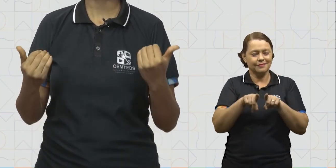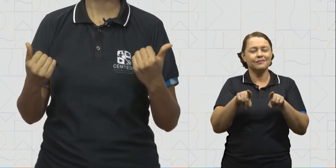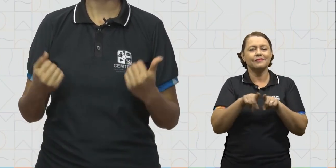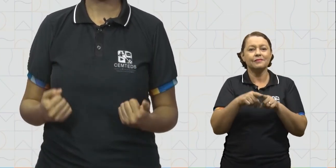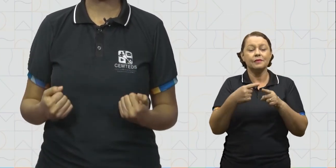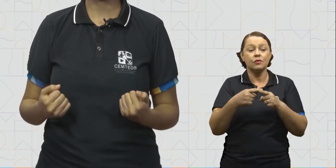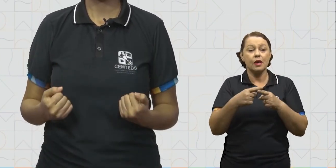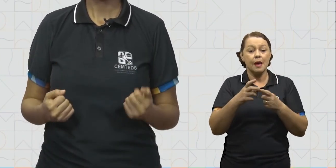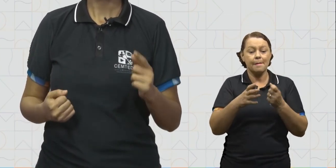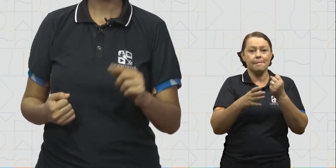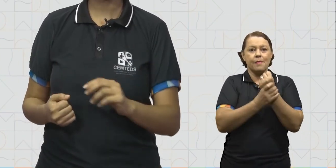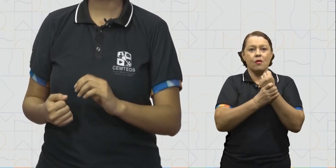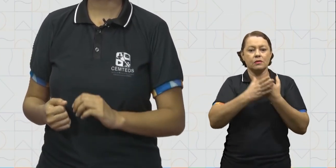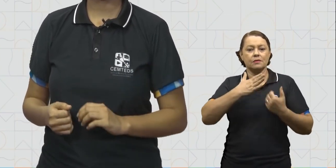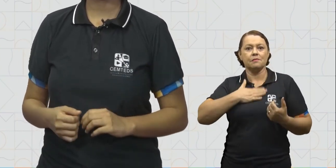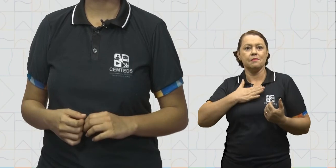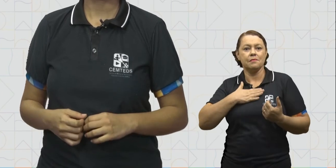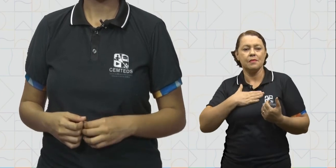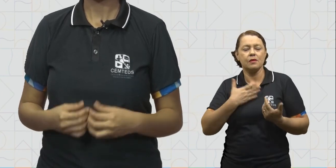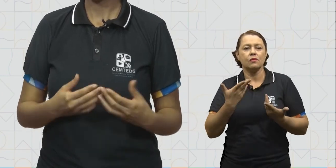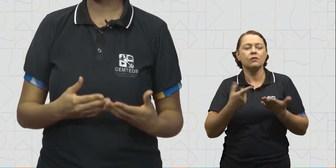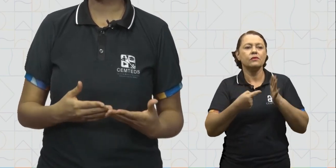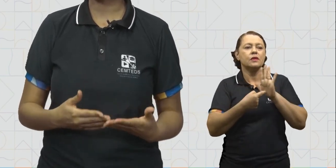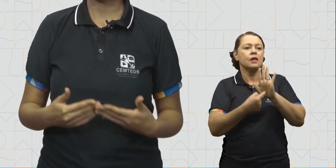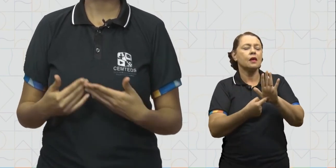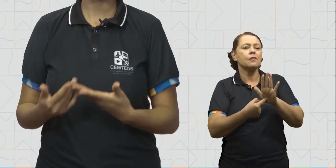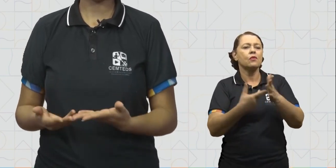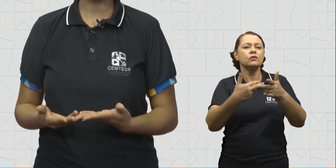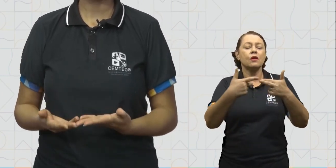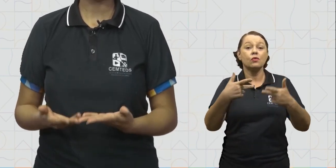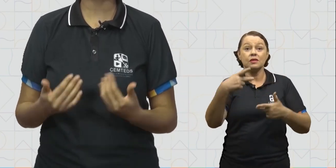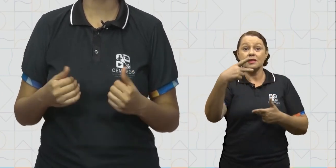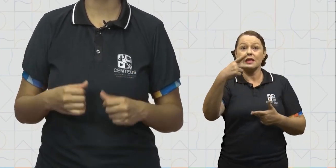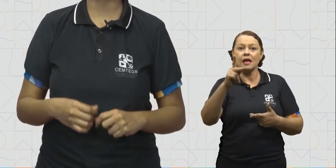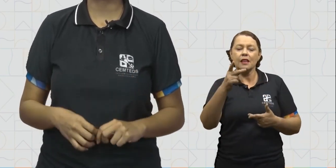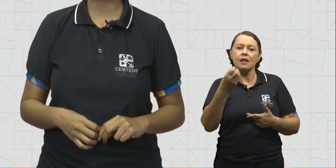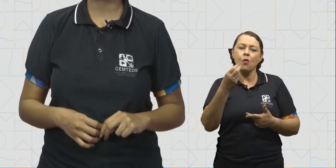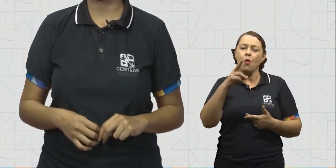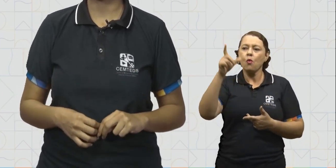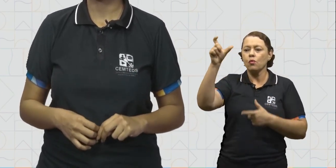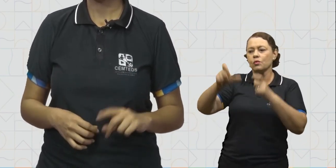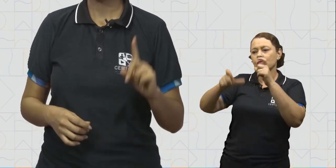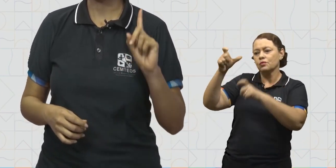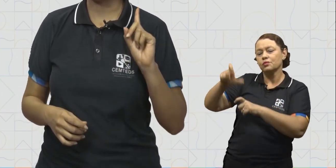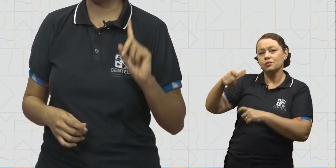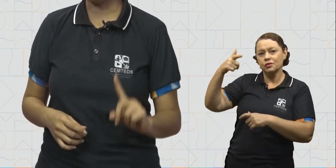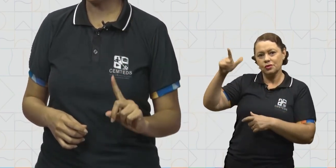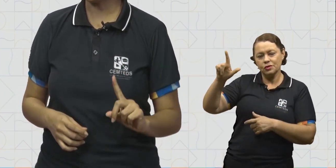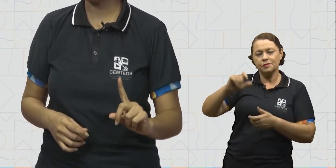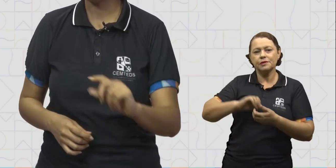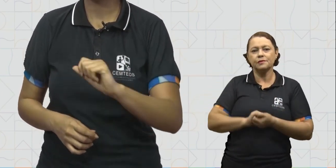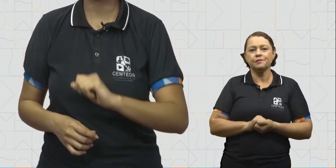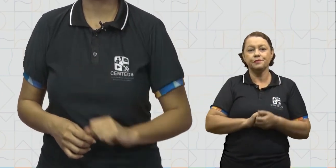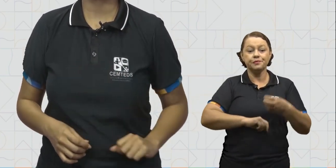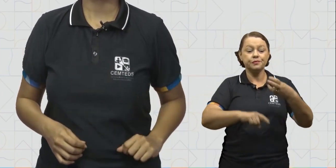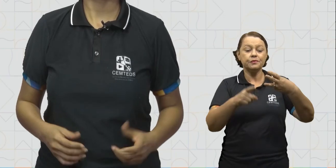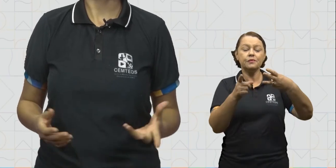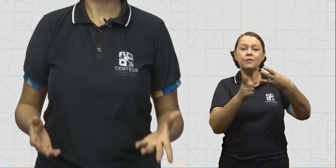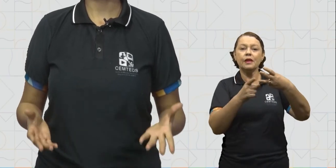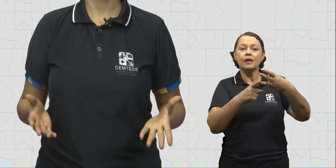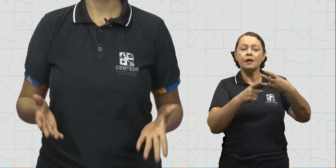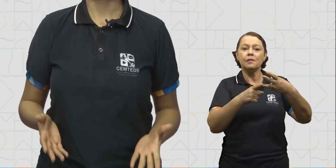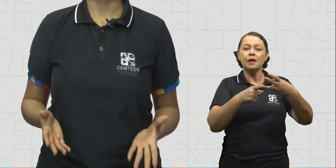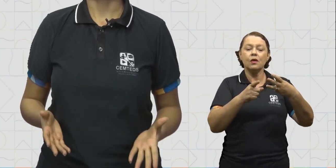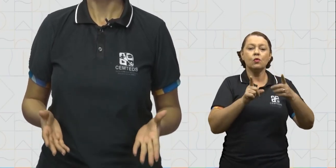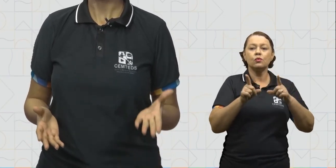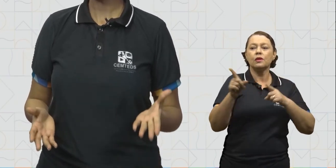Ele indica posse, quando você quer indicar algo que é seu ou de outras pessoas. E por último, o pronome